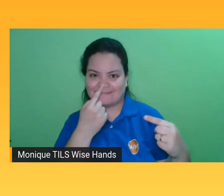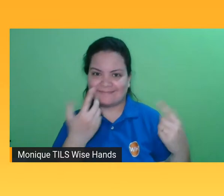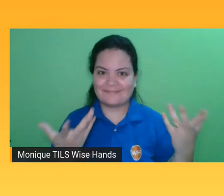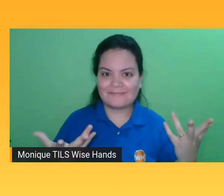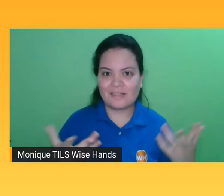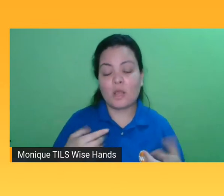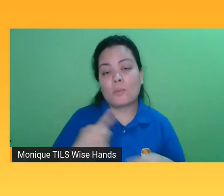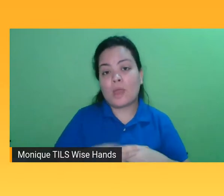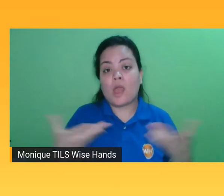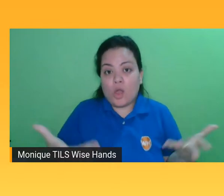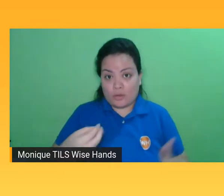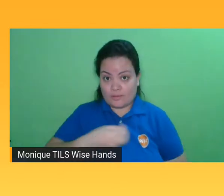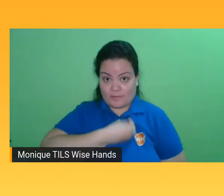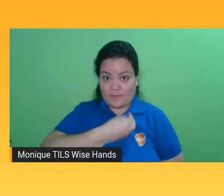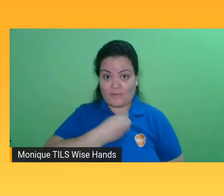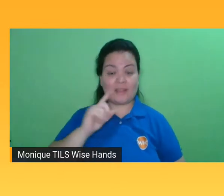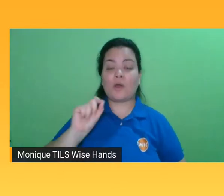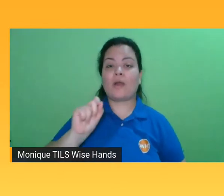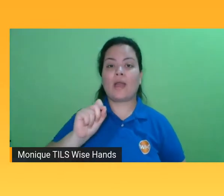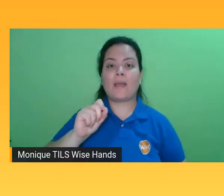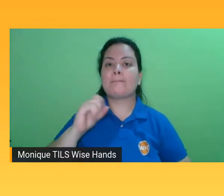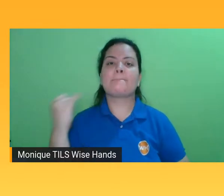quer desperdiçar e não quer correr o risco